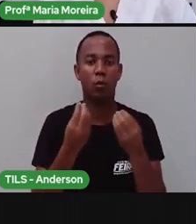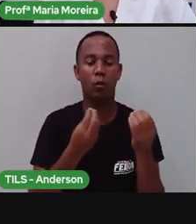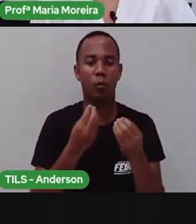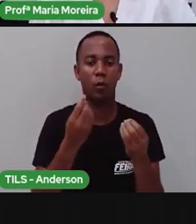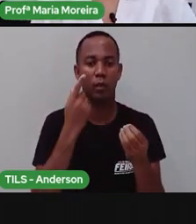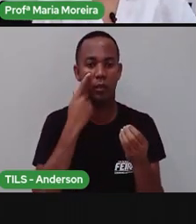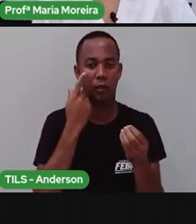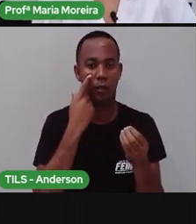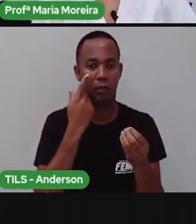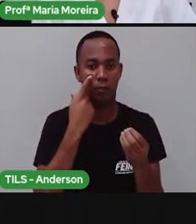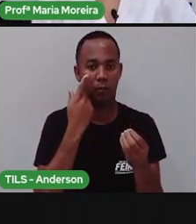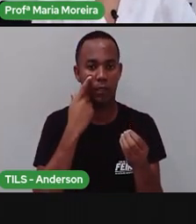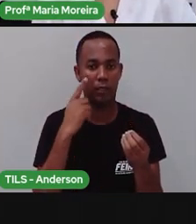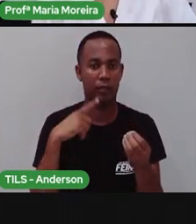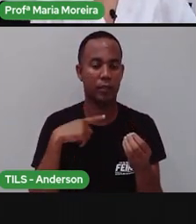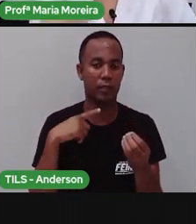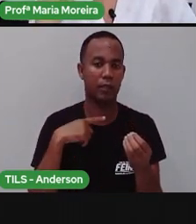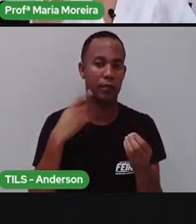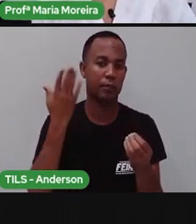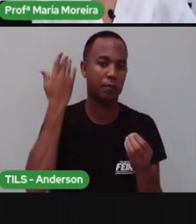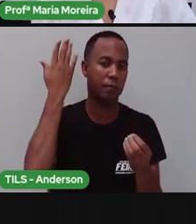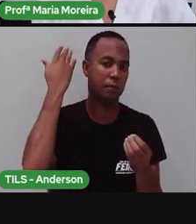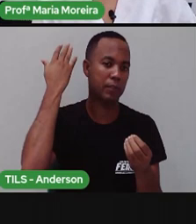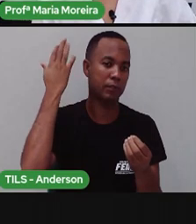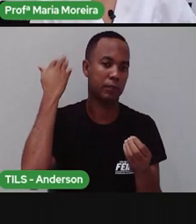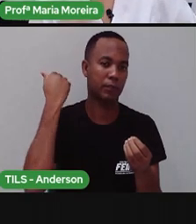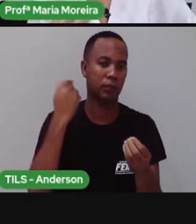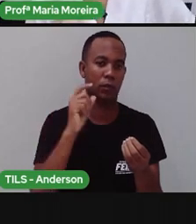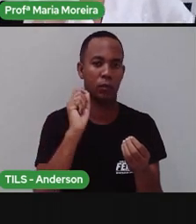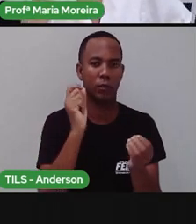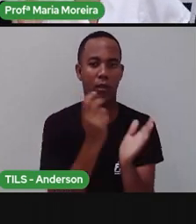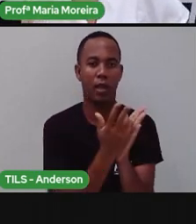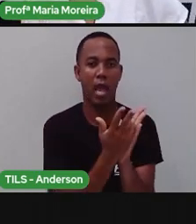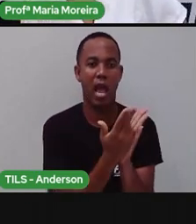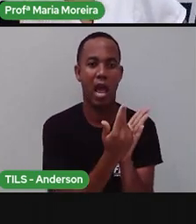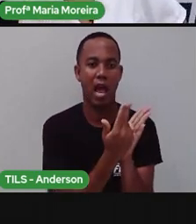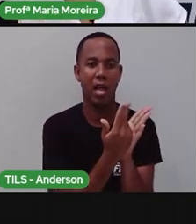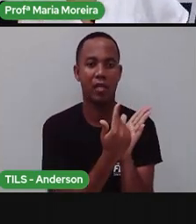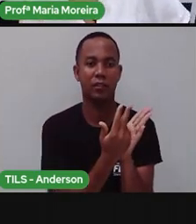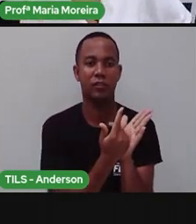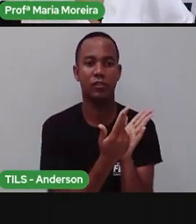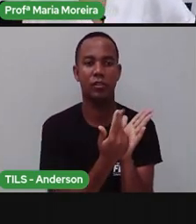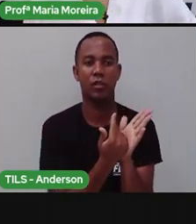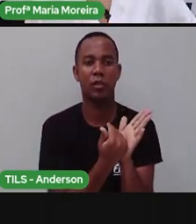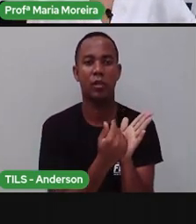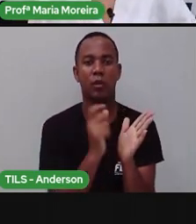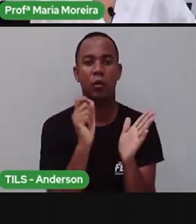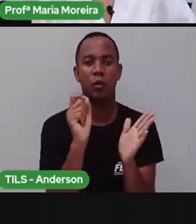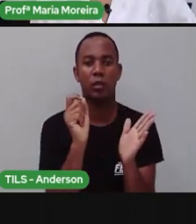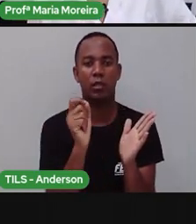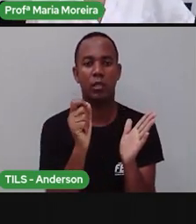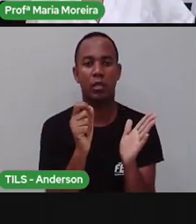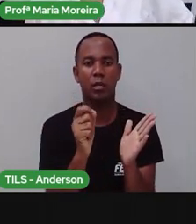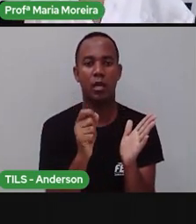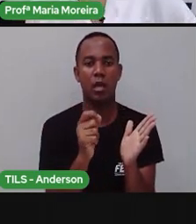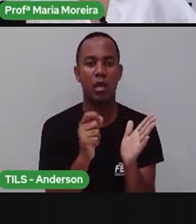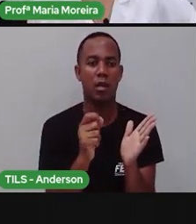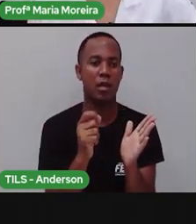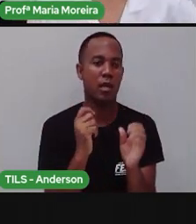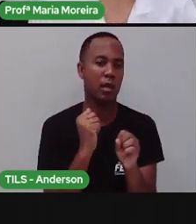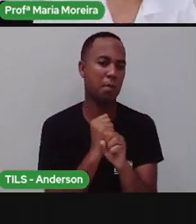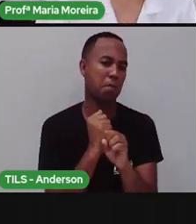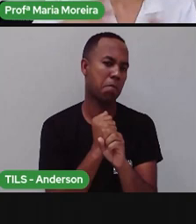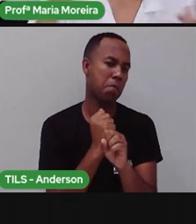só os fósseis lá, né? E aí apareceu uma outra coisa, que era a arte rupestre. Que era essa arte do quê? Do período